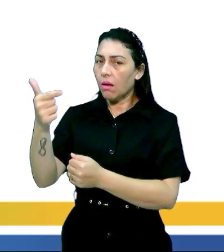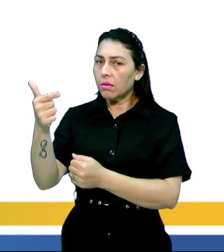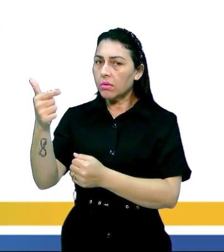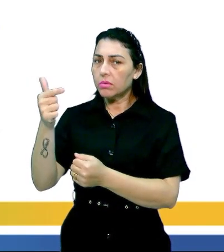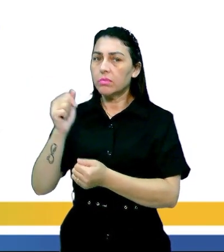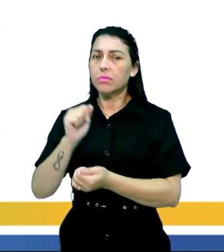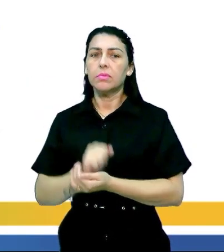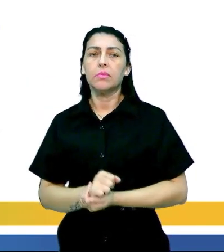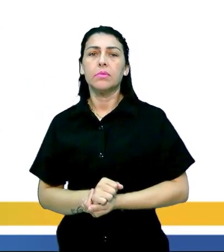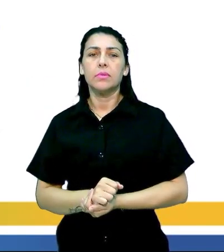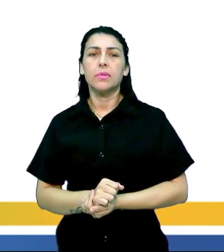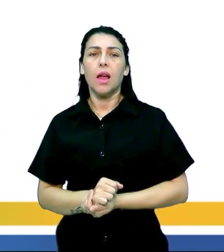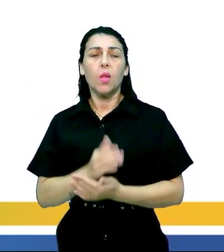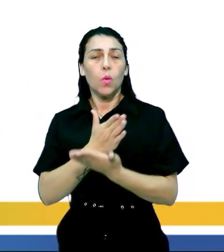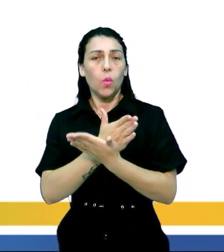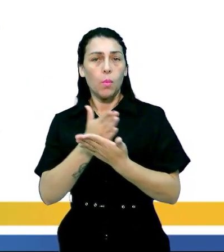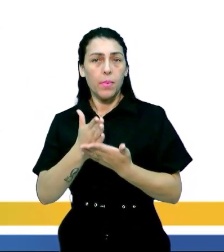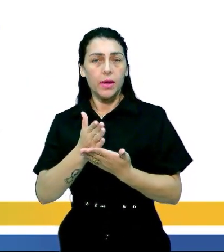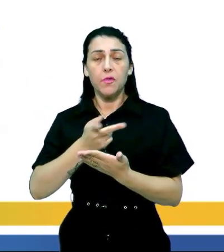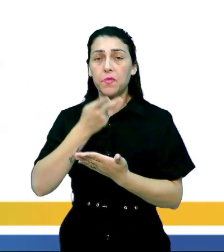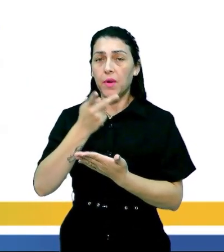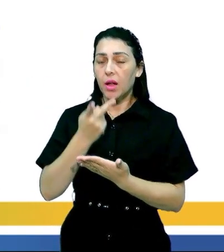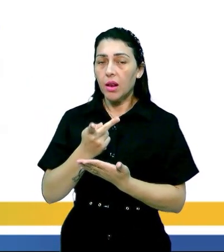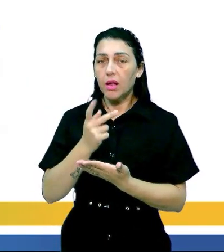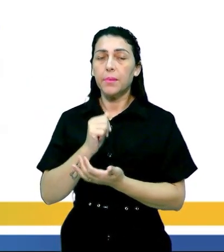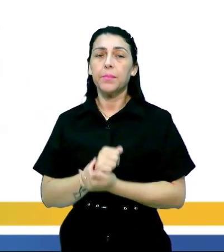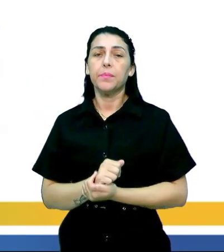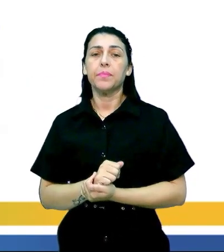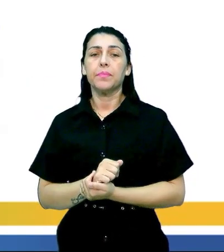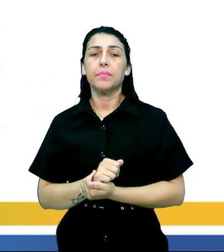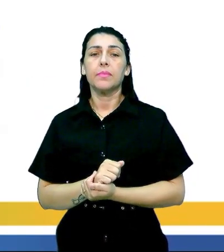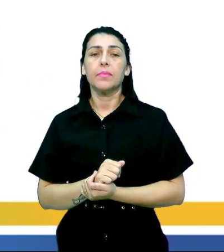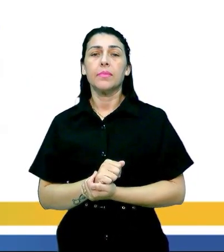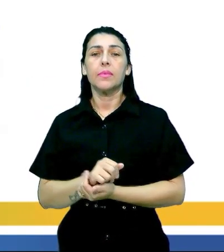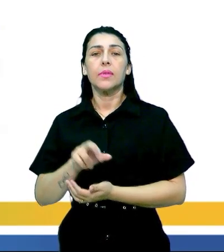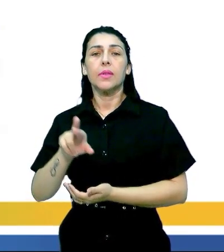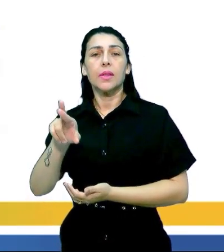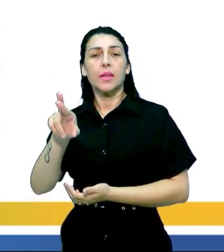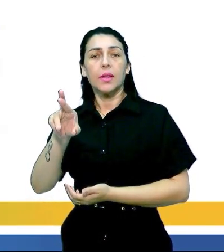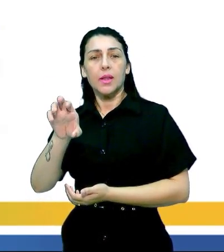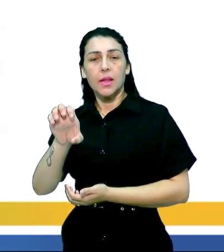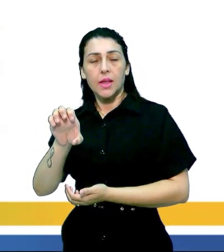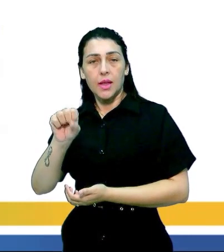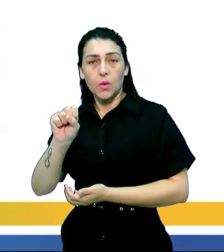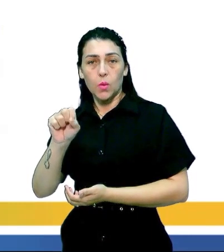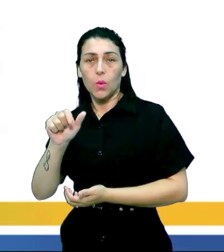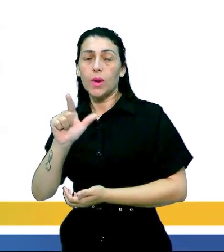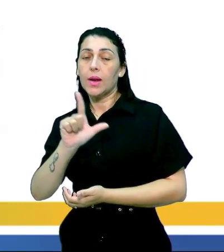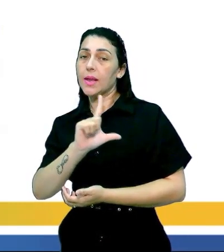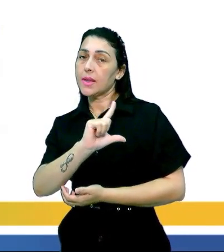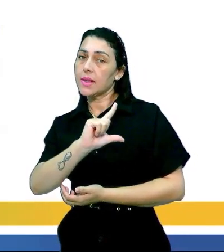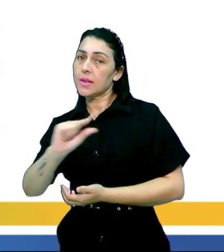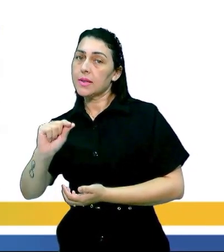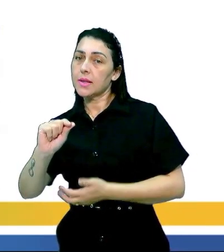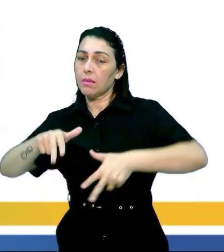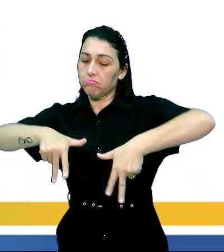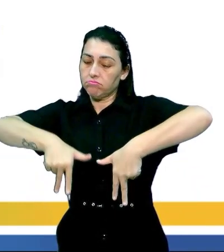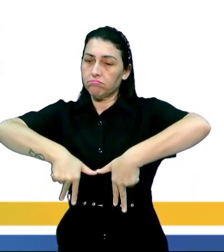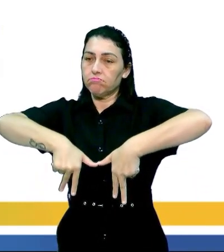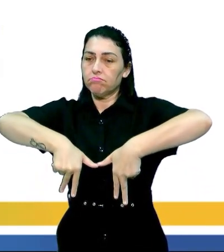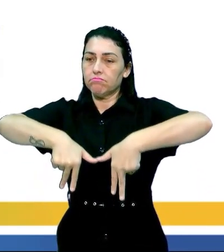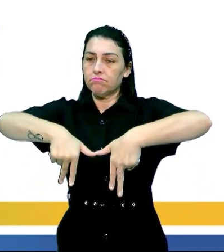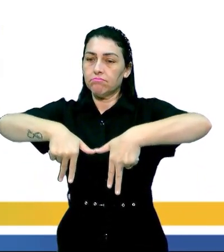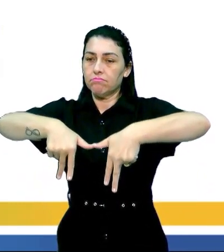alternativa correta aqui no começo do texto fala galerinha né resolem caetano riveira saíram né ombro a assim